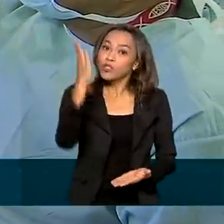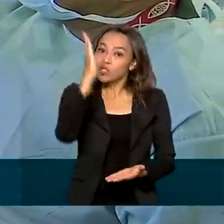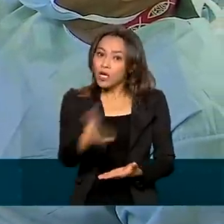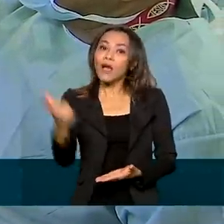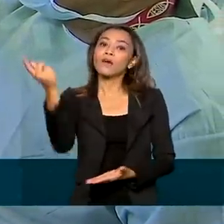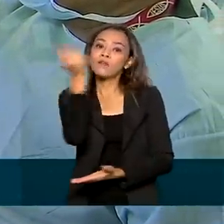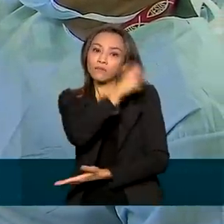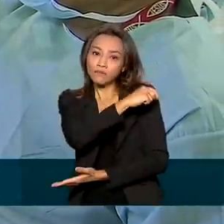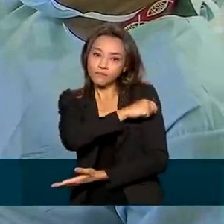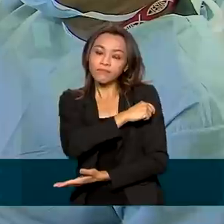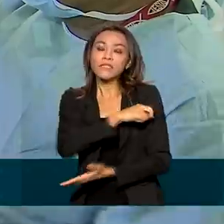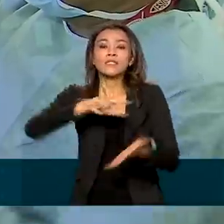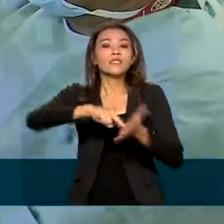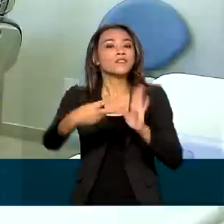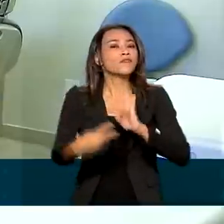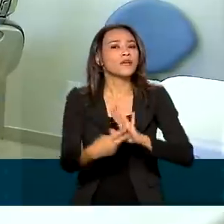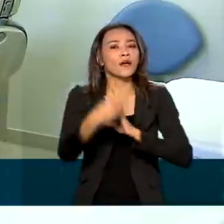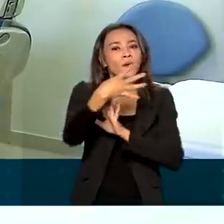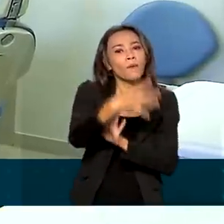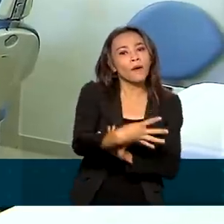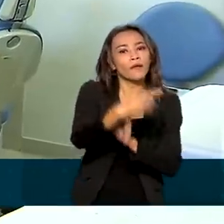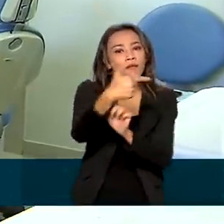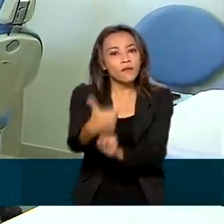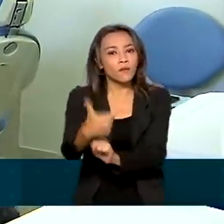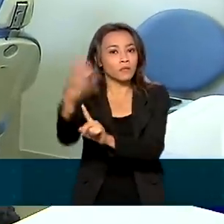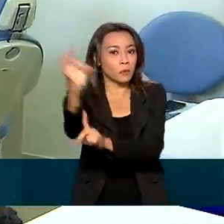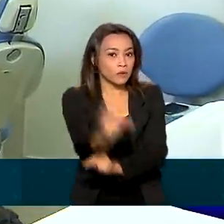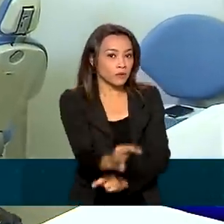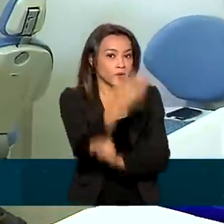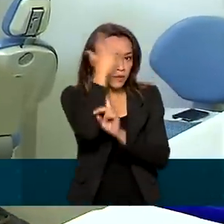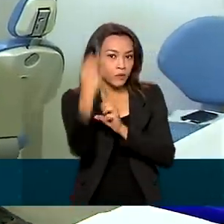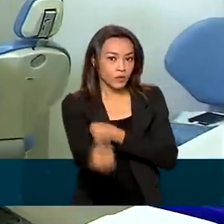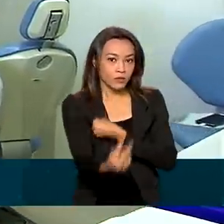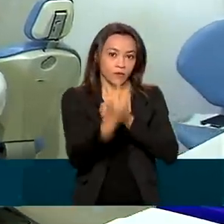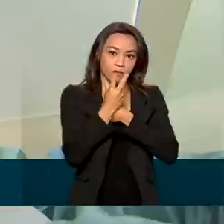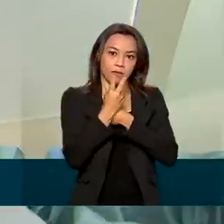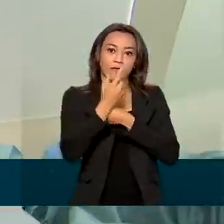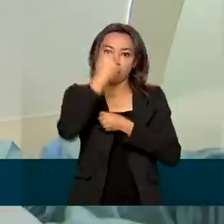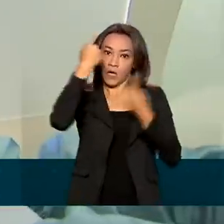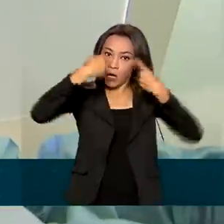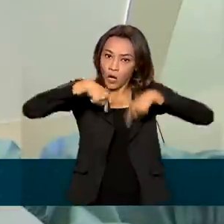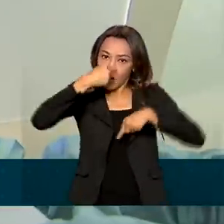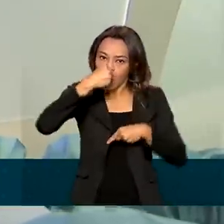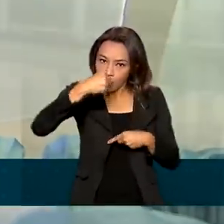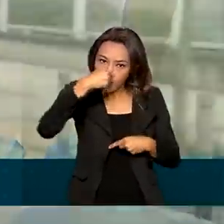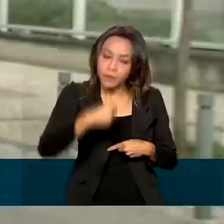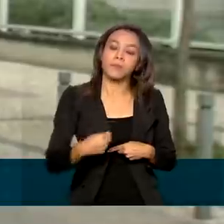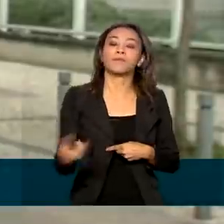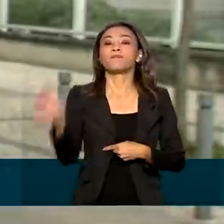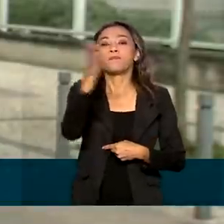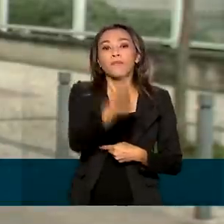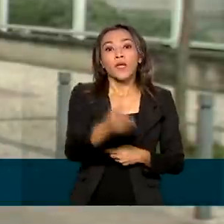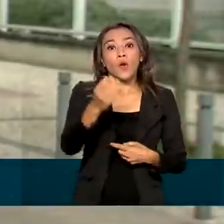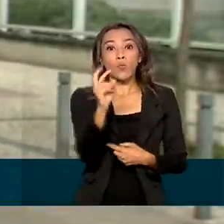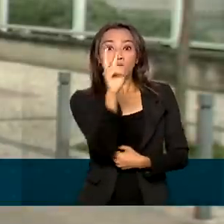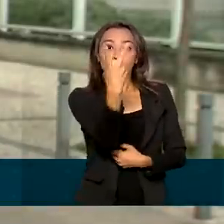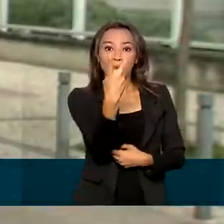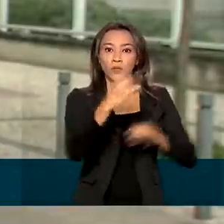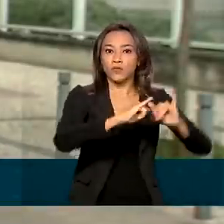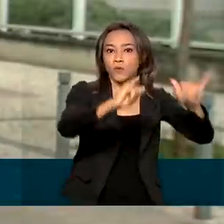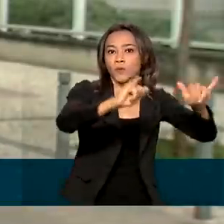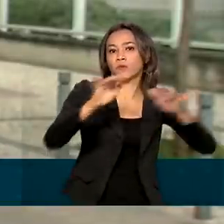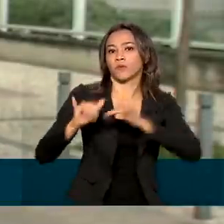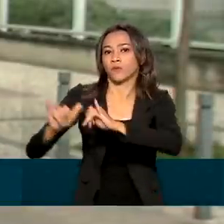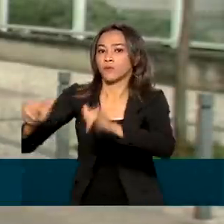uma parcela de 42% de pessoas imunizadas no grupo prioritário. Como existem duas campanhas de vacinação,